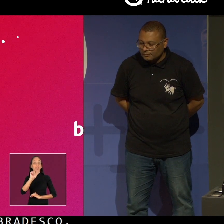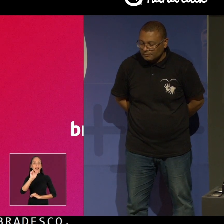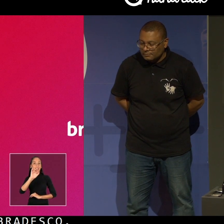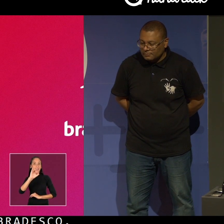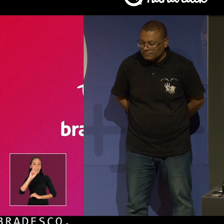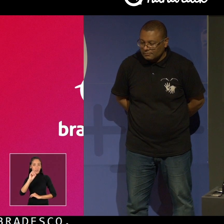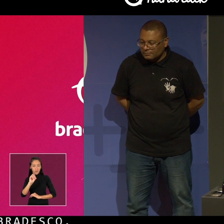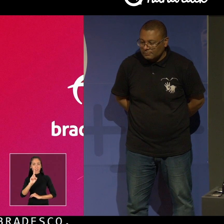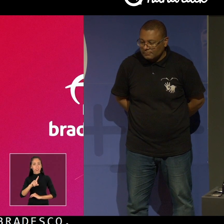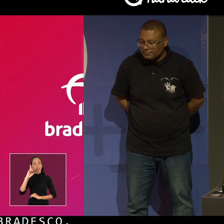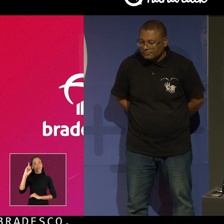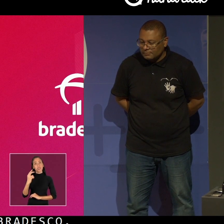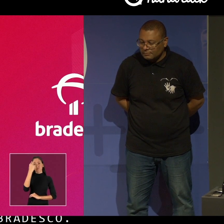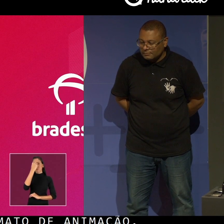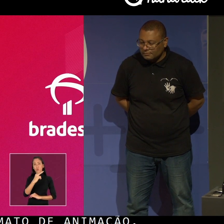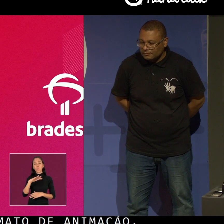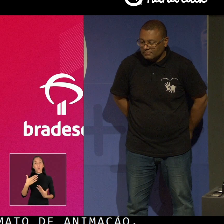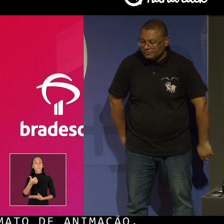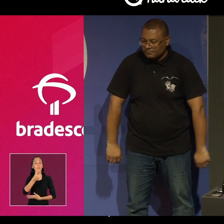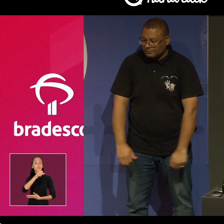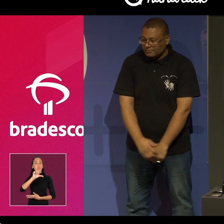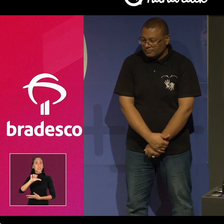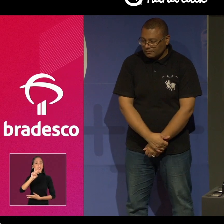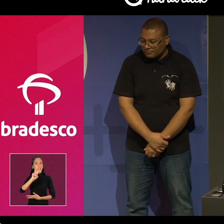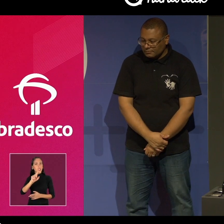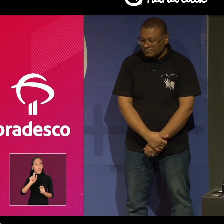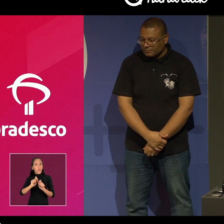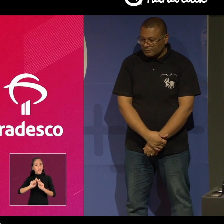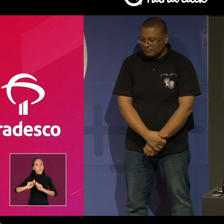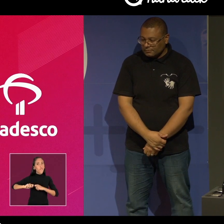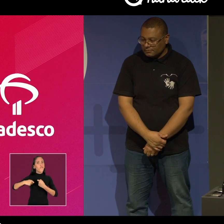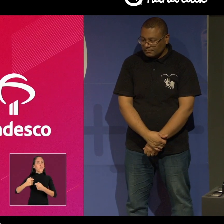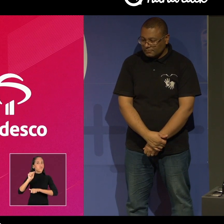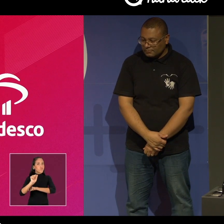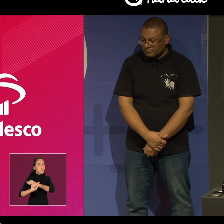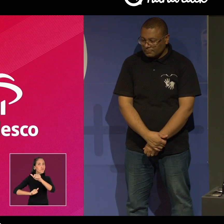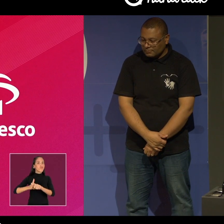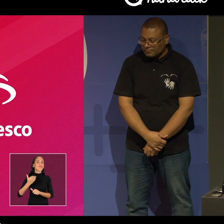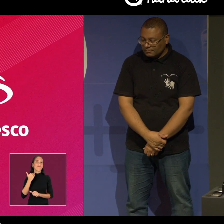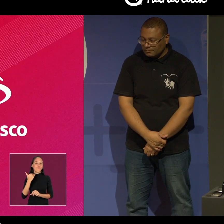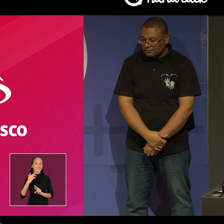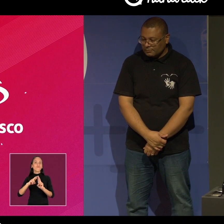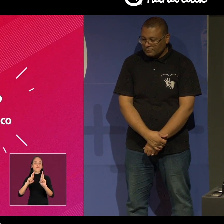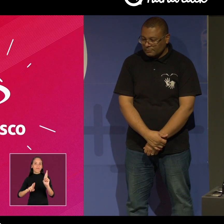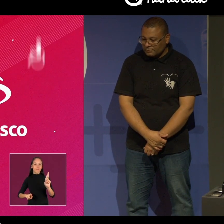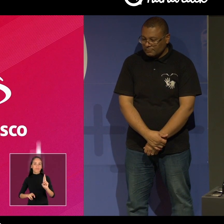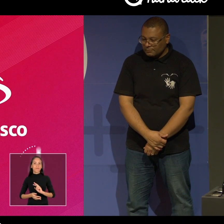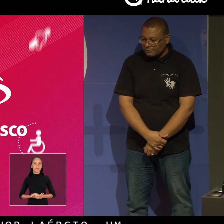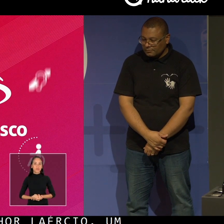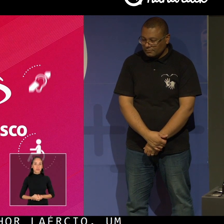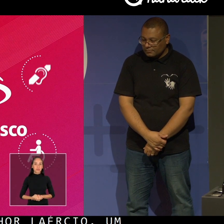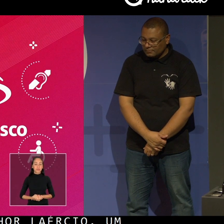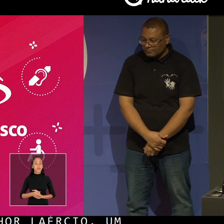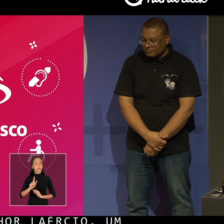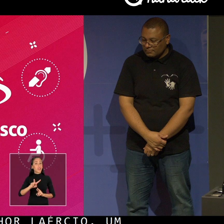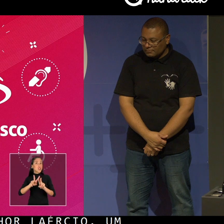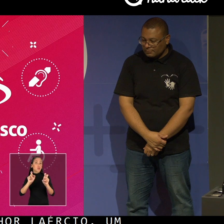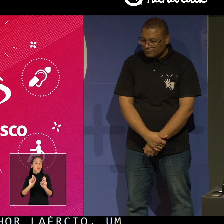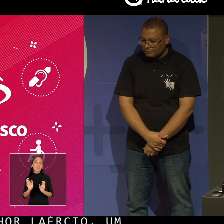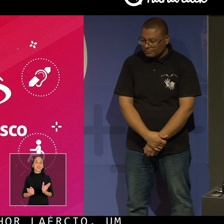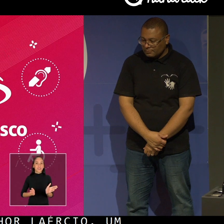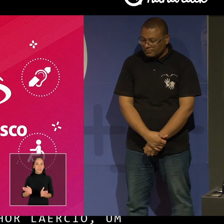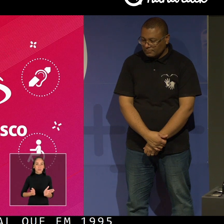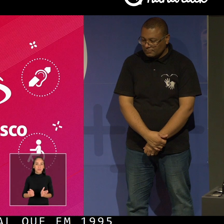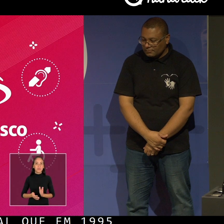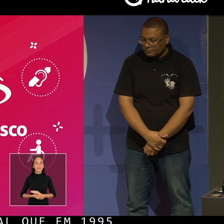Laércio, um deficiente visual que, em 1995, provocou uma transformação no Bradesco em relação à